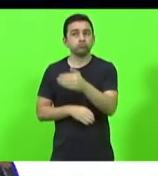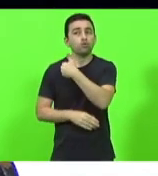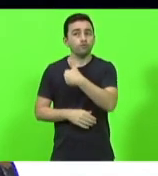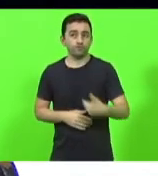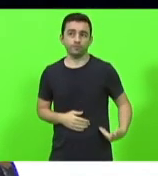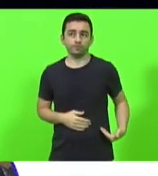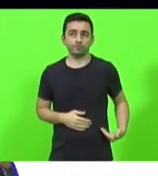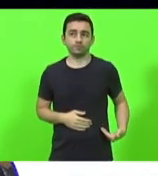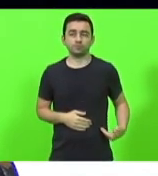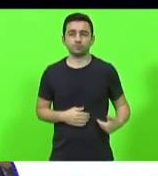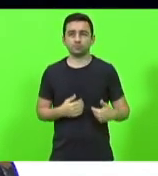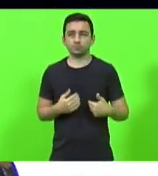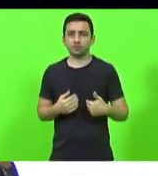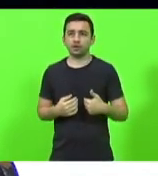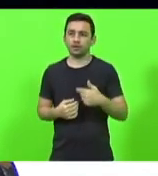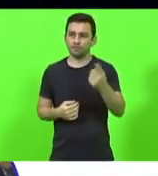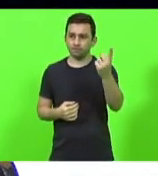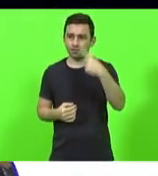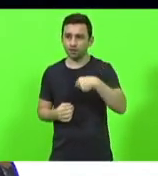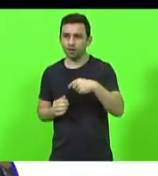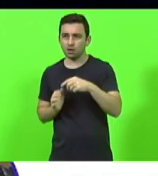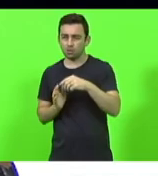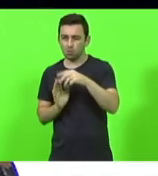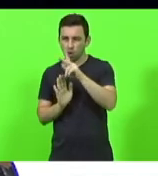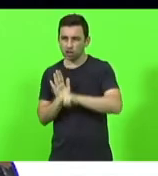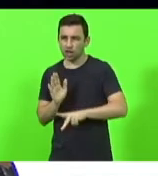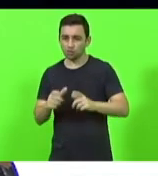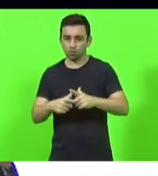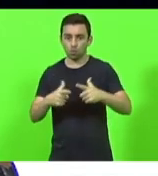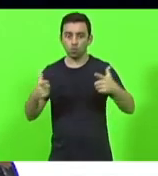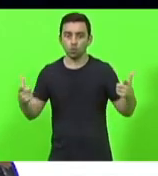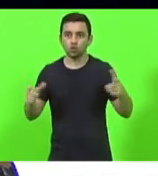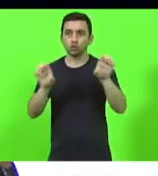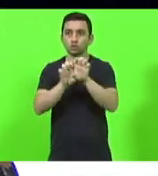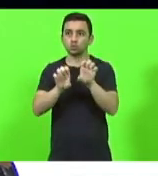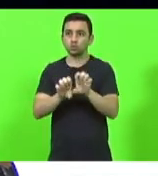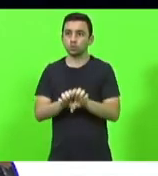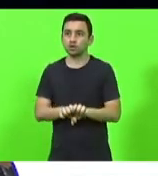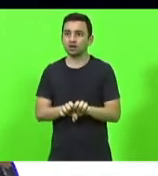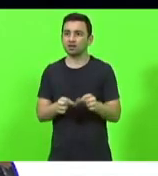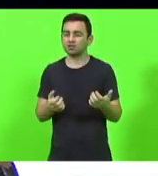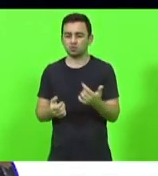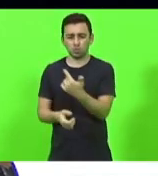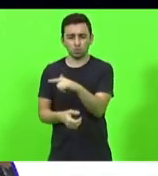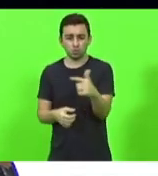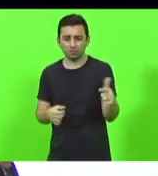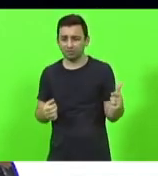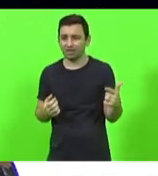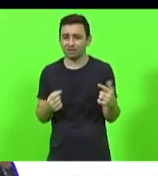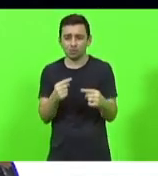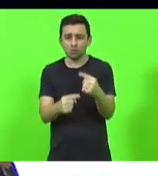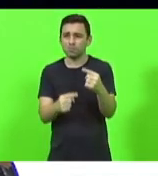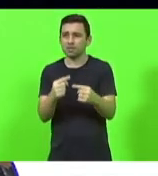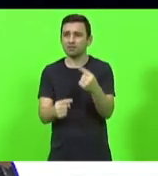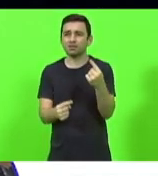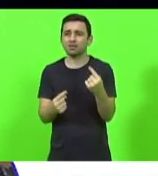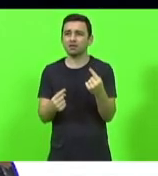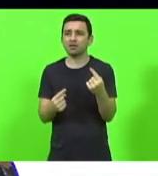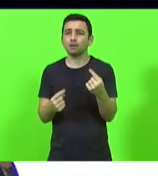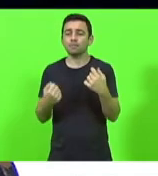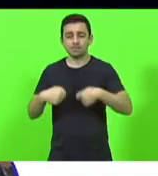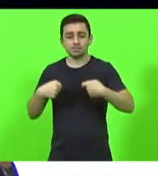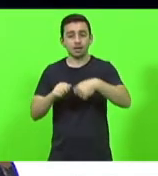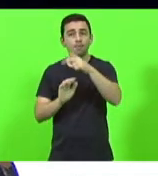ao invés de mandar para cá projetos que ampliam estruturas que não têm função nenhuma no Estado, mandar para cá projetos que